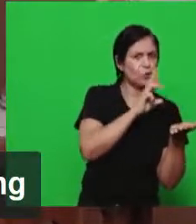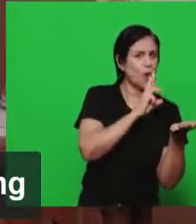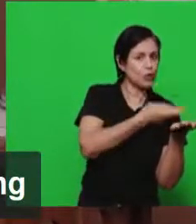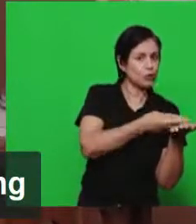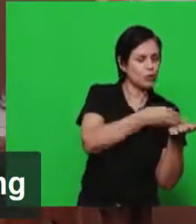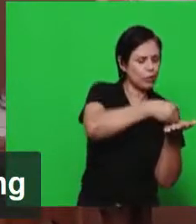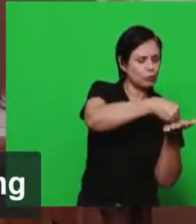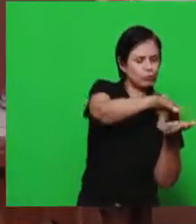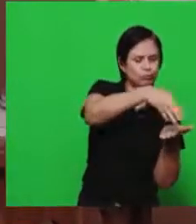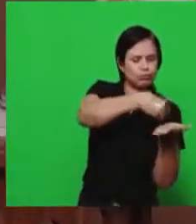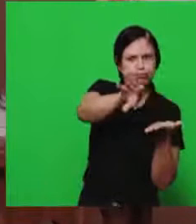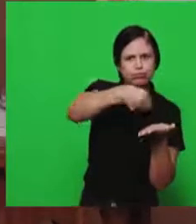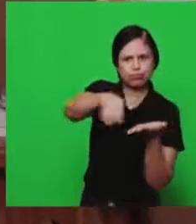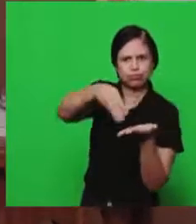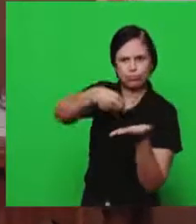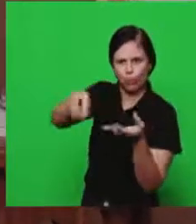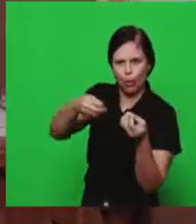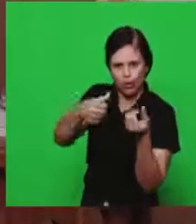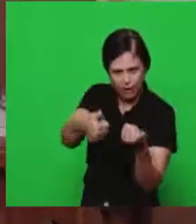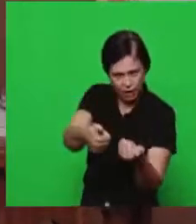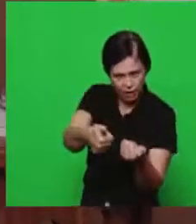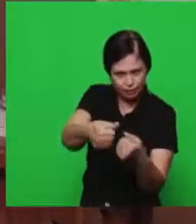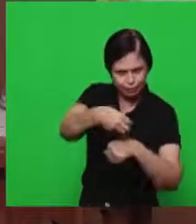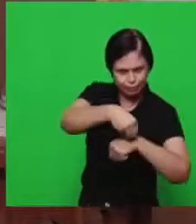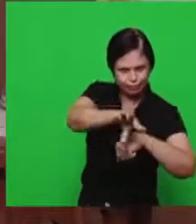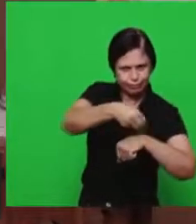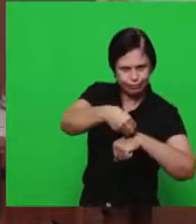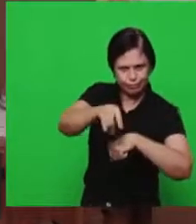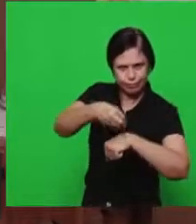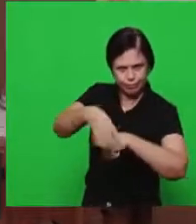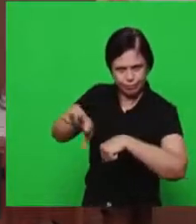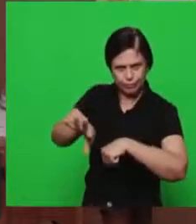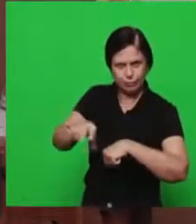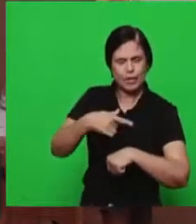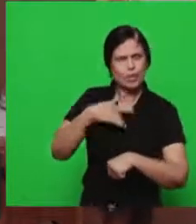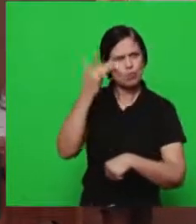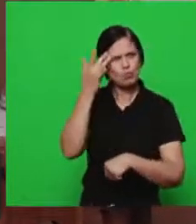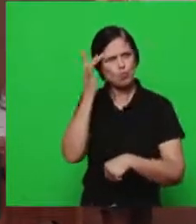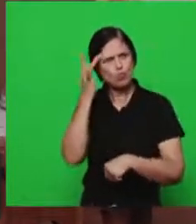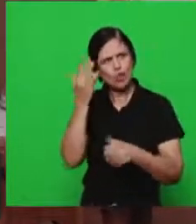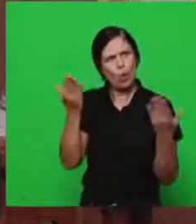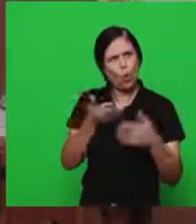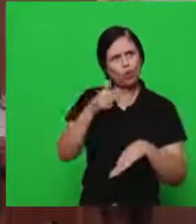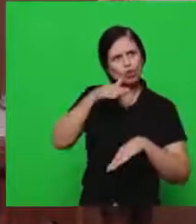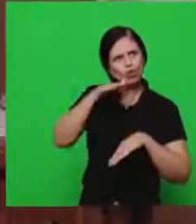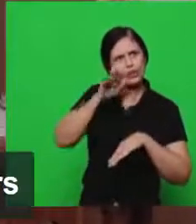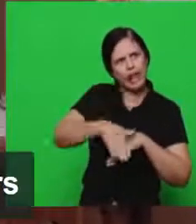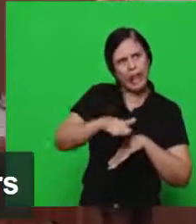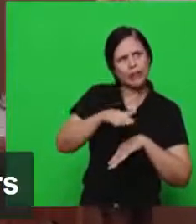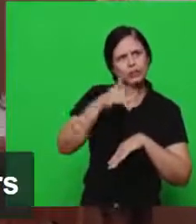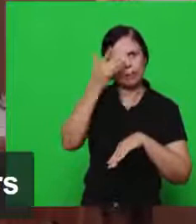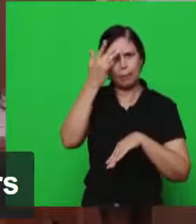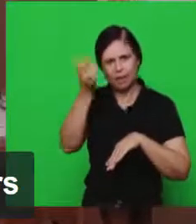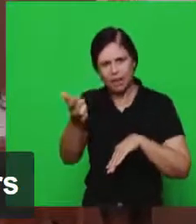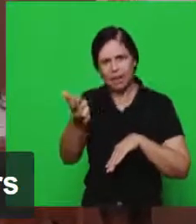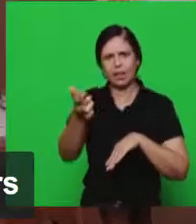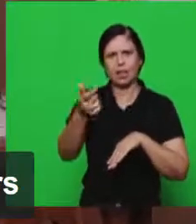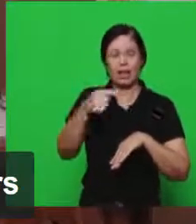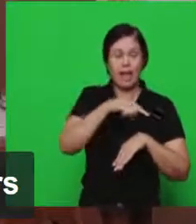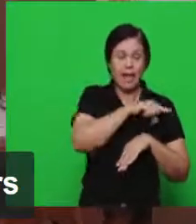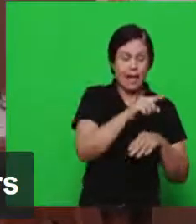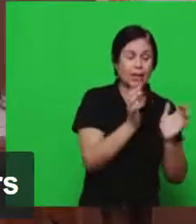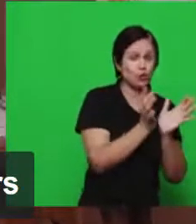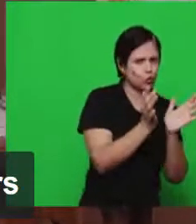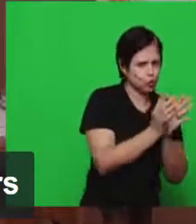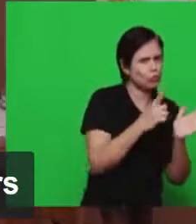da reunião dessas irmãs vamos ver a que horas elas terminam elas vão dar o resultado do trabalho das